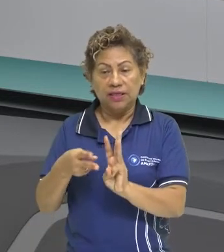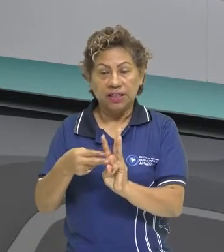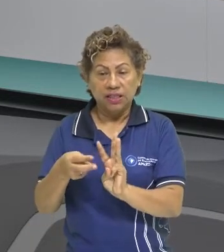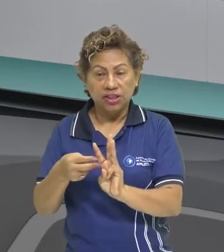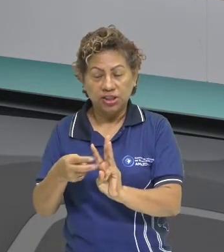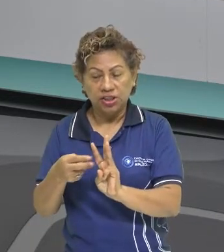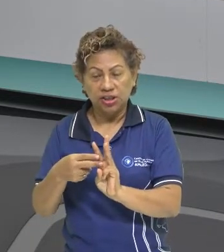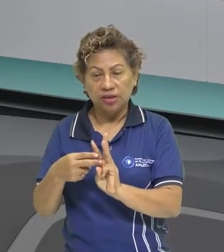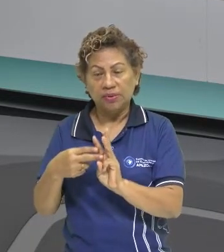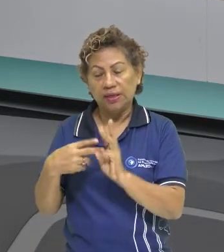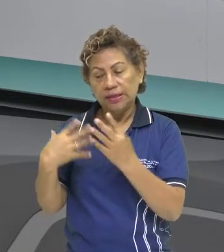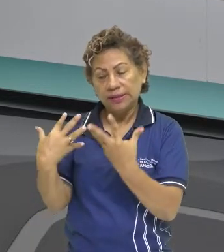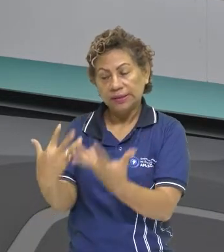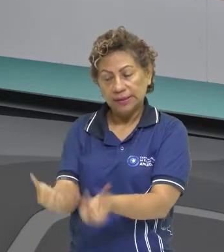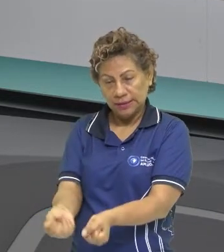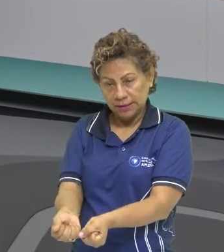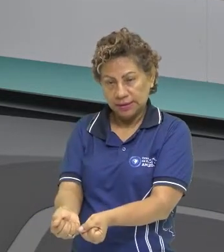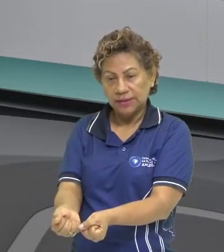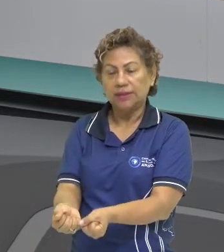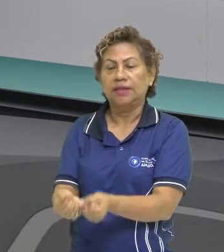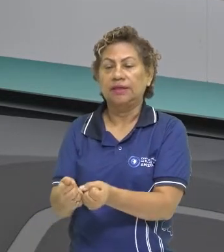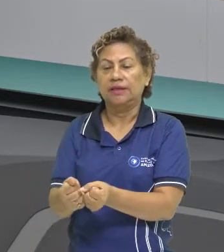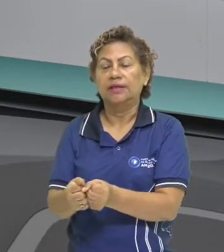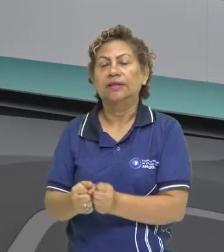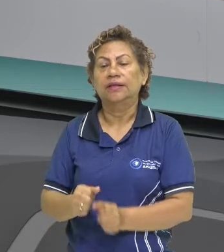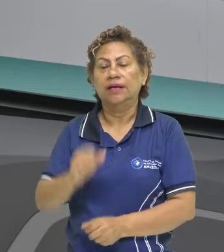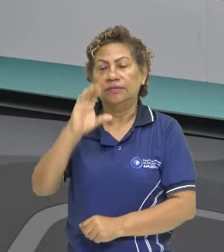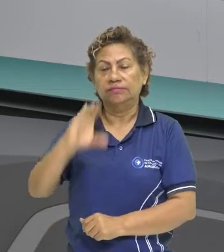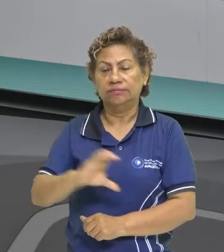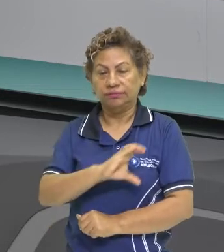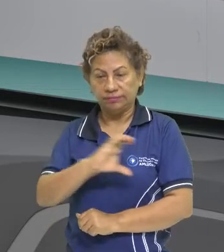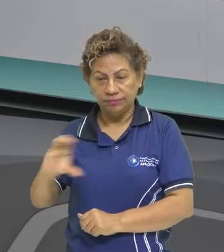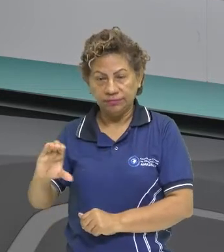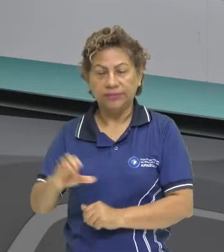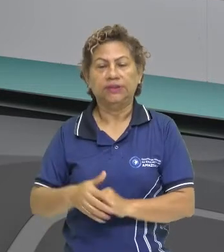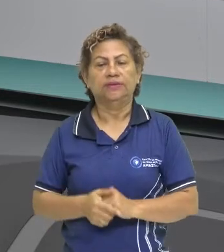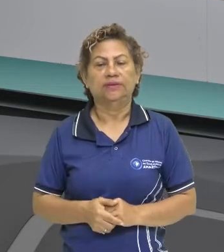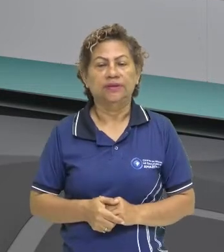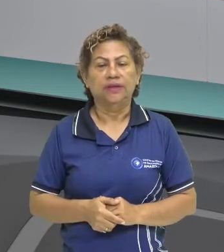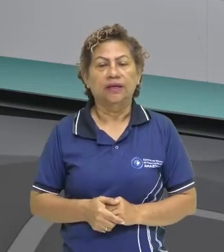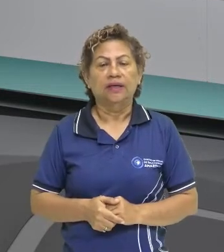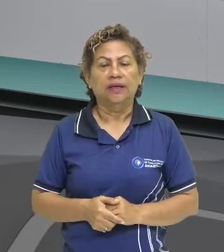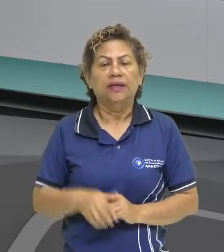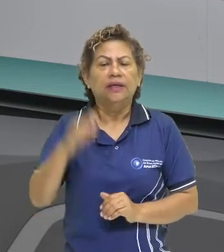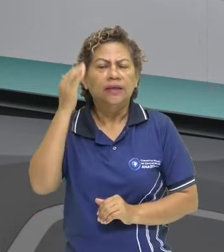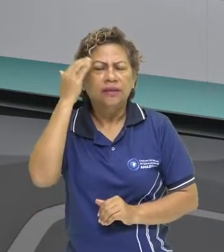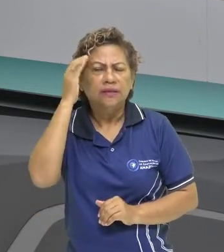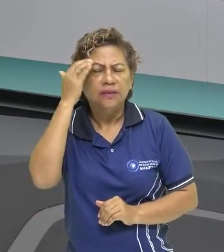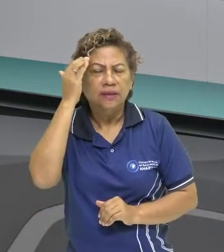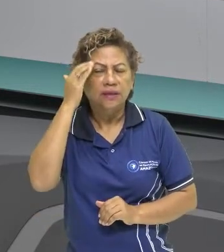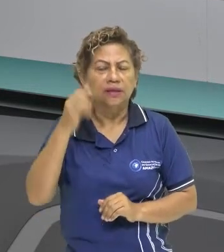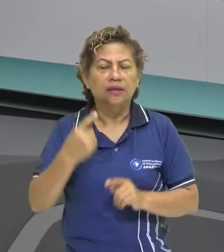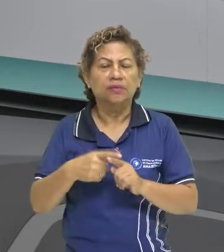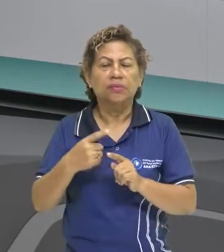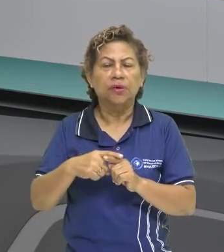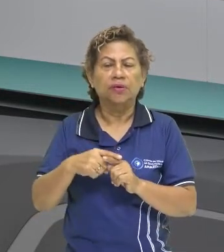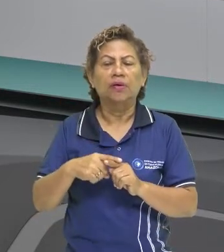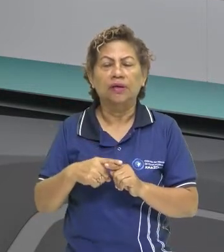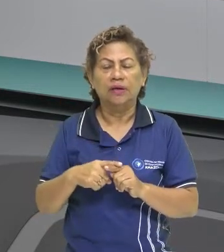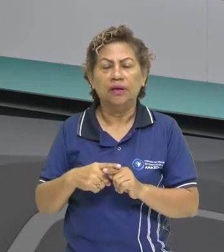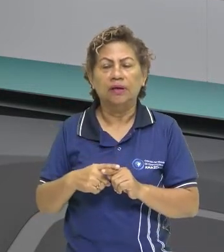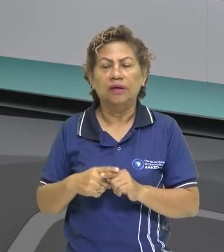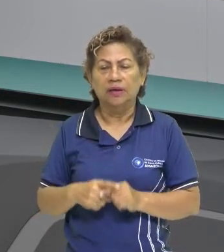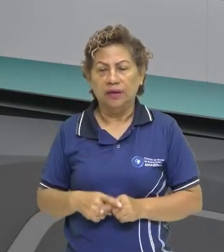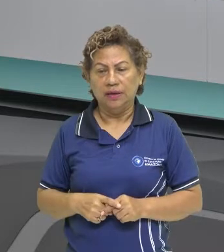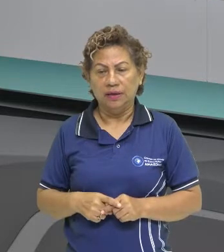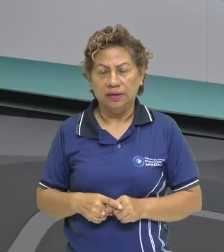né. Segundo o olhar europeu, eurocêntrico, eles imaginavam, eles entendiam que os povos que eles encontraram